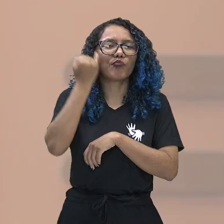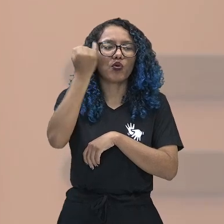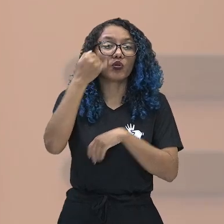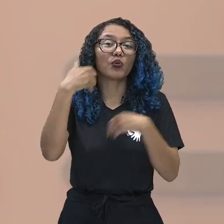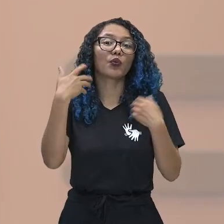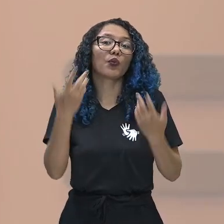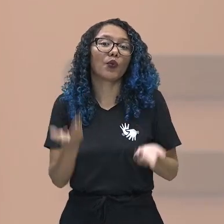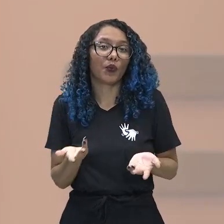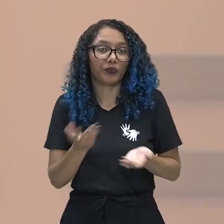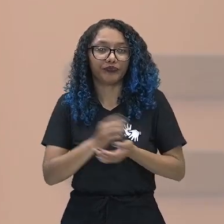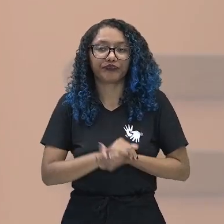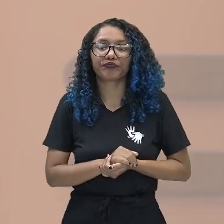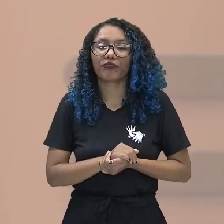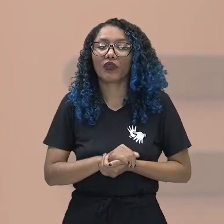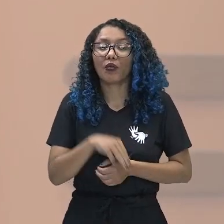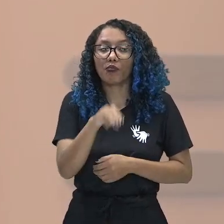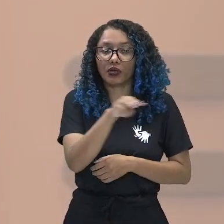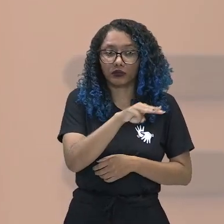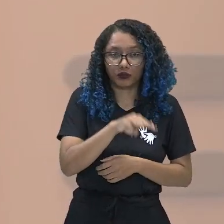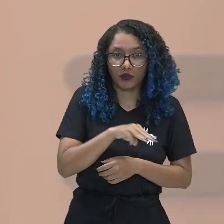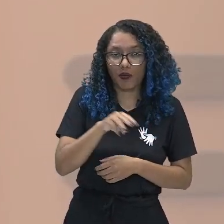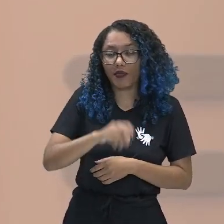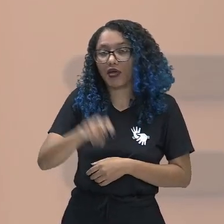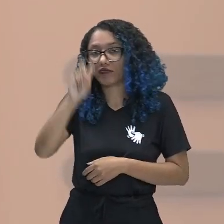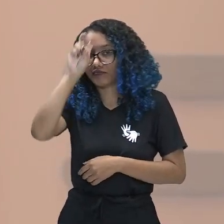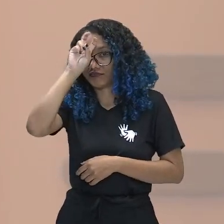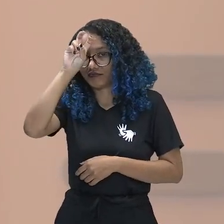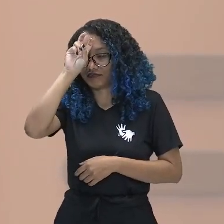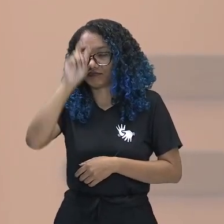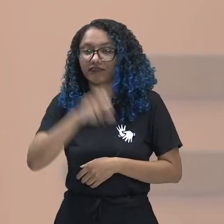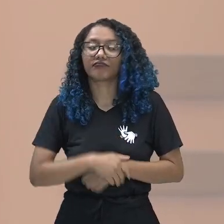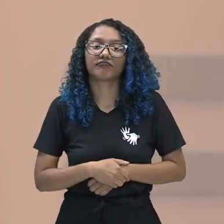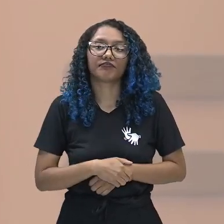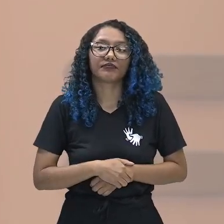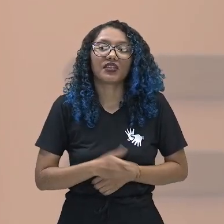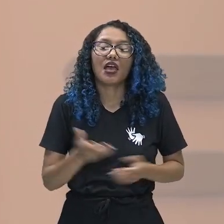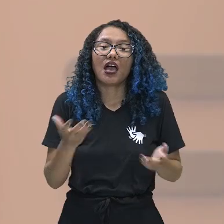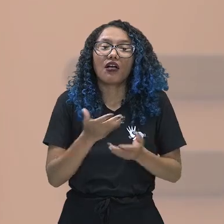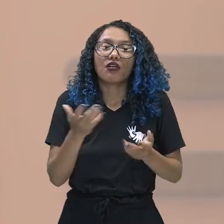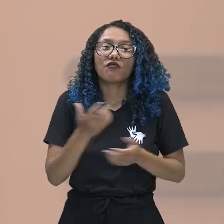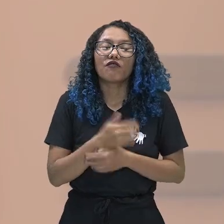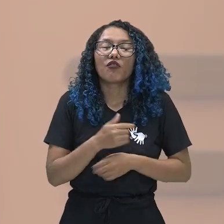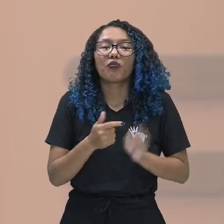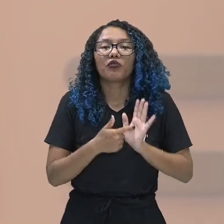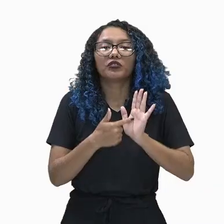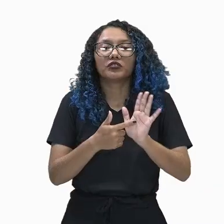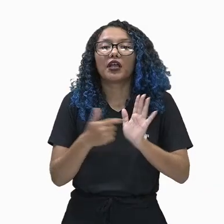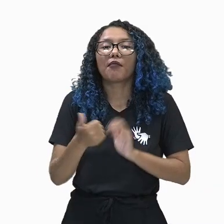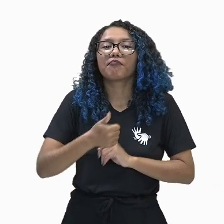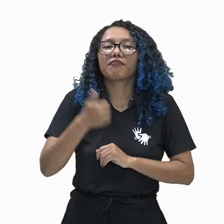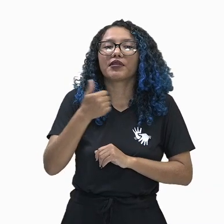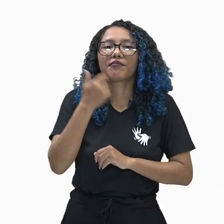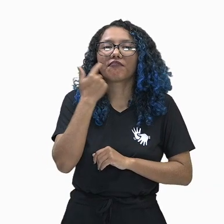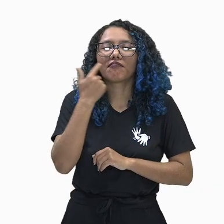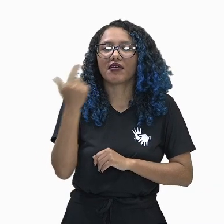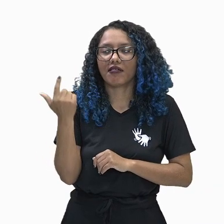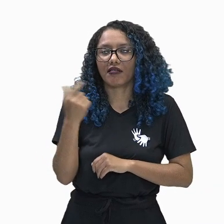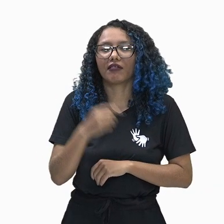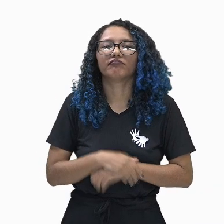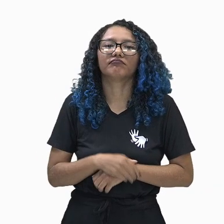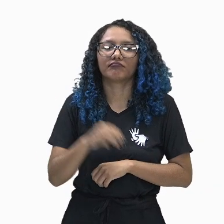Mesopotâmia e o Egito. Vamos ver então a nossa primeira civilização a ser trabalhada que é a